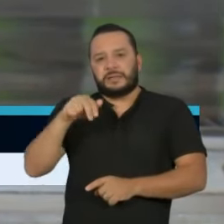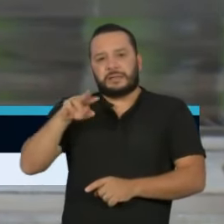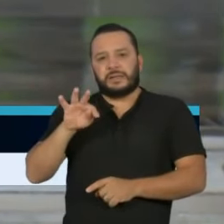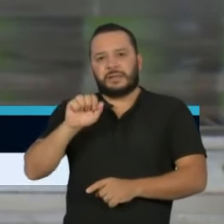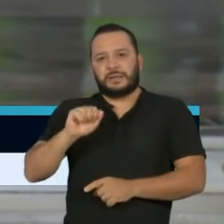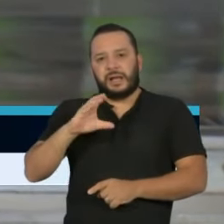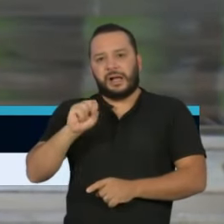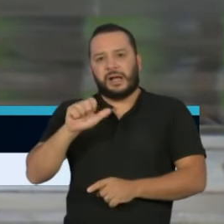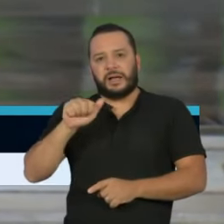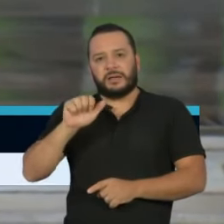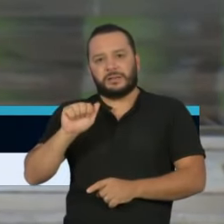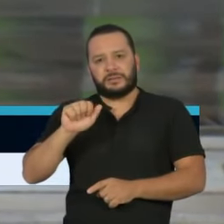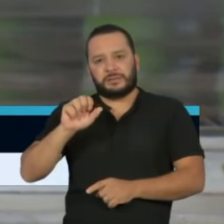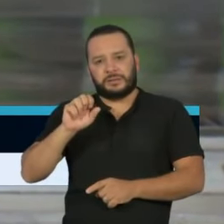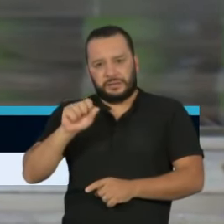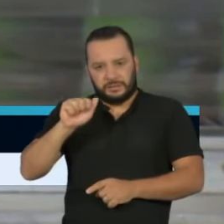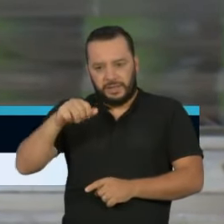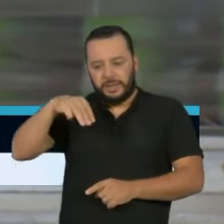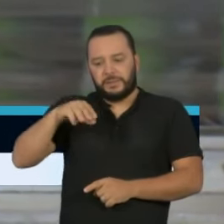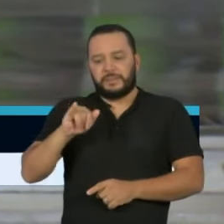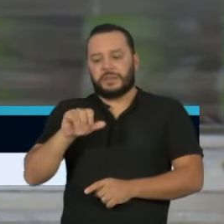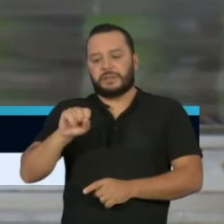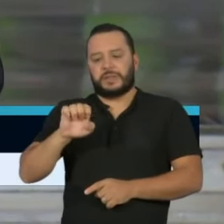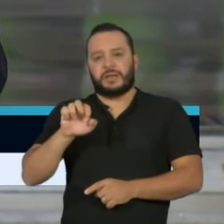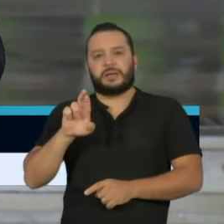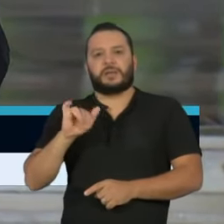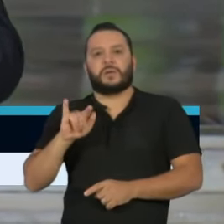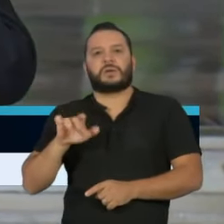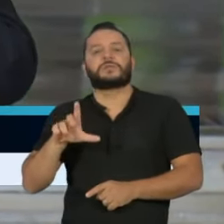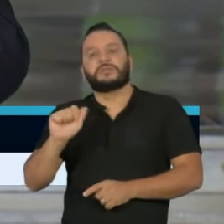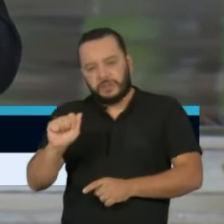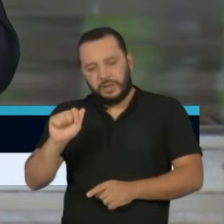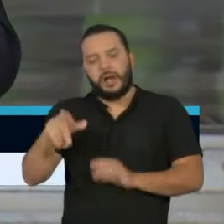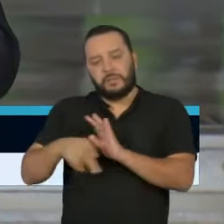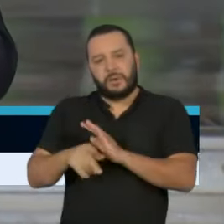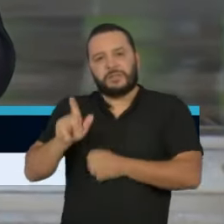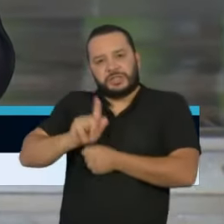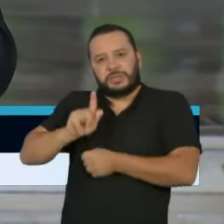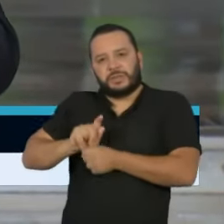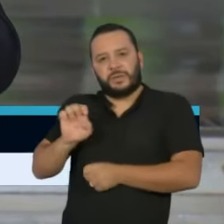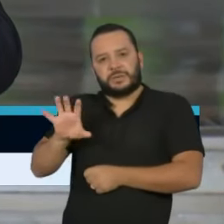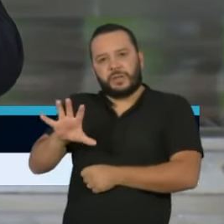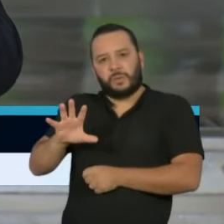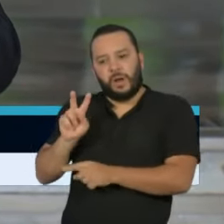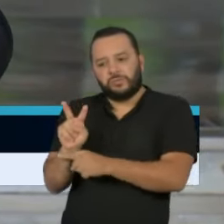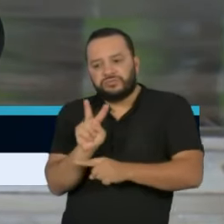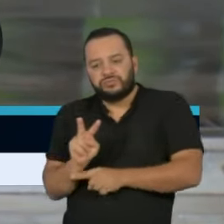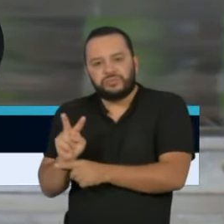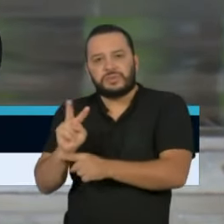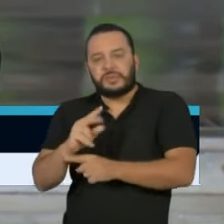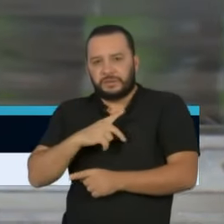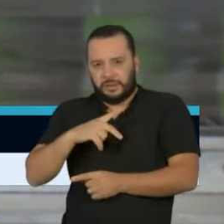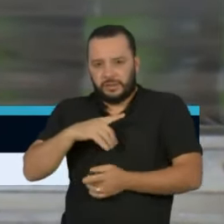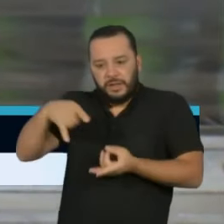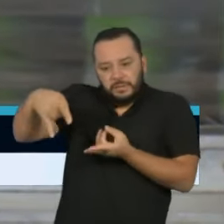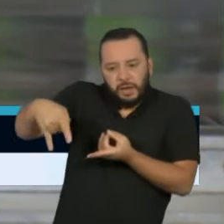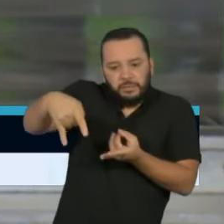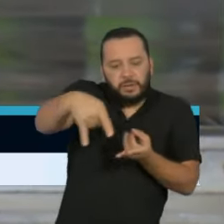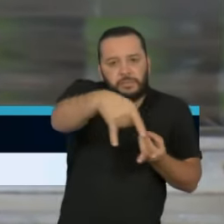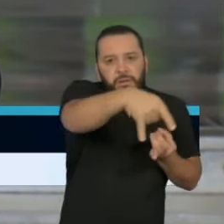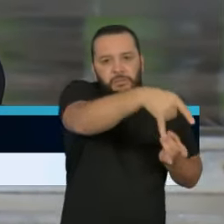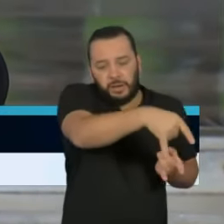a gestão estadual. Os leitos de UTI, que é onde nós estamos focando pela própria